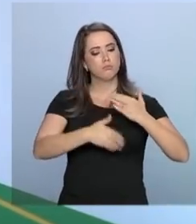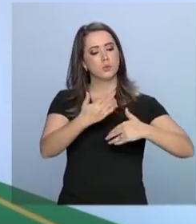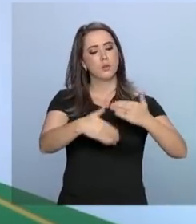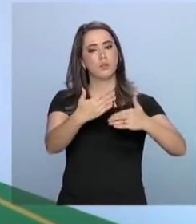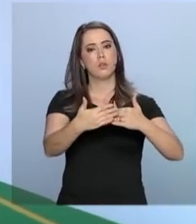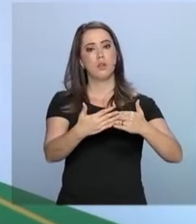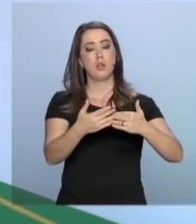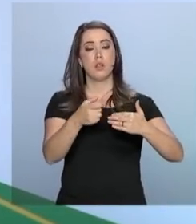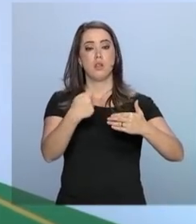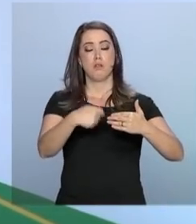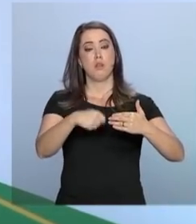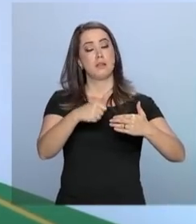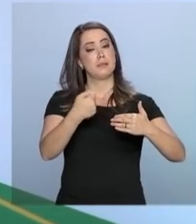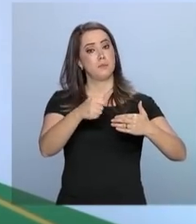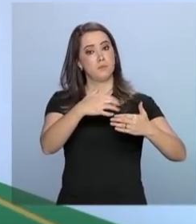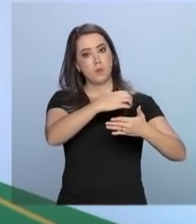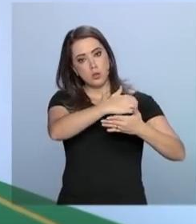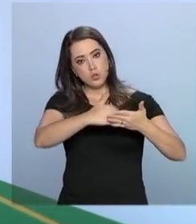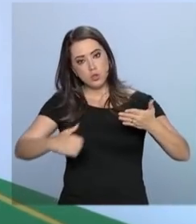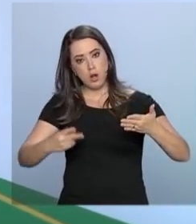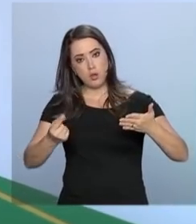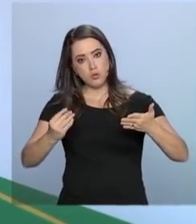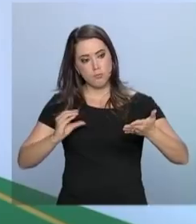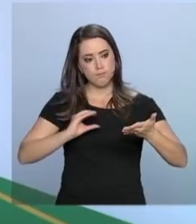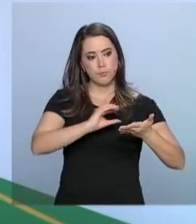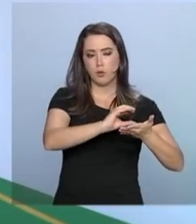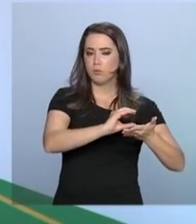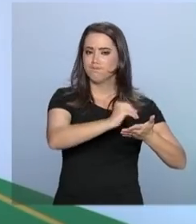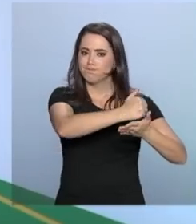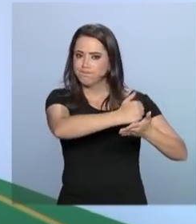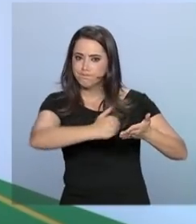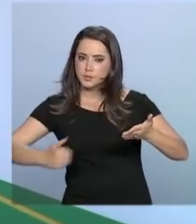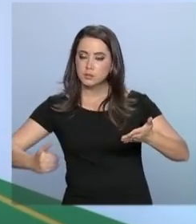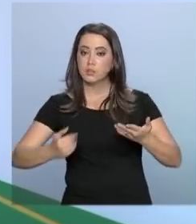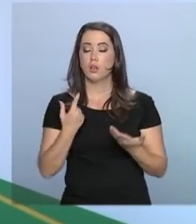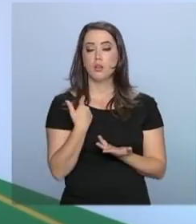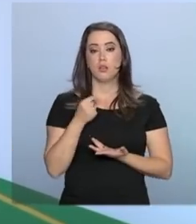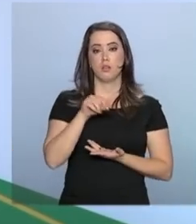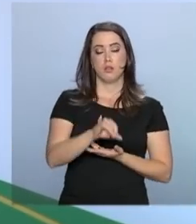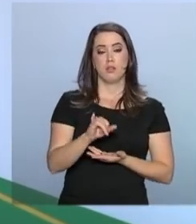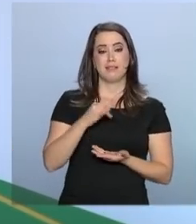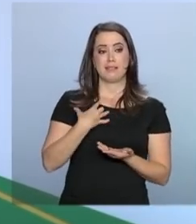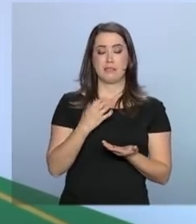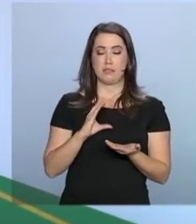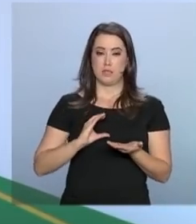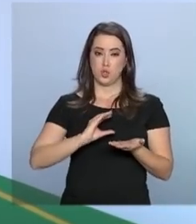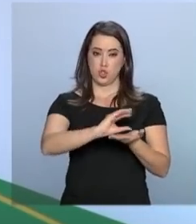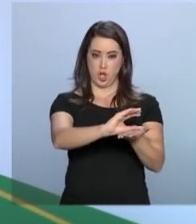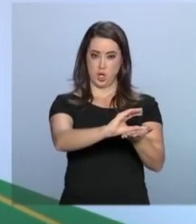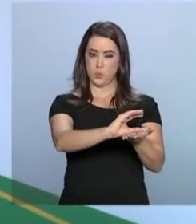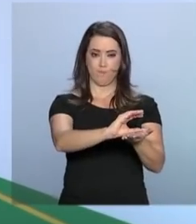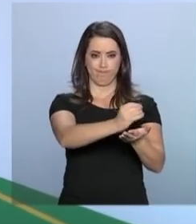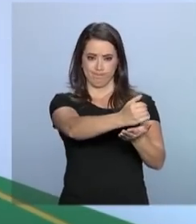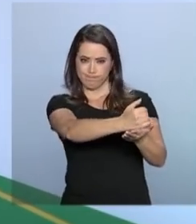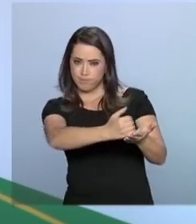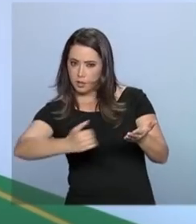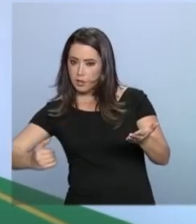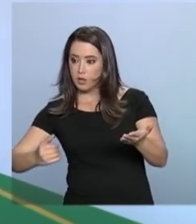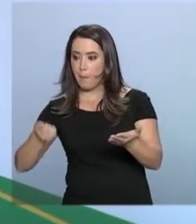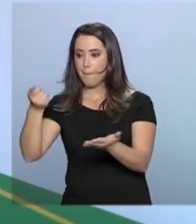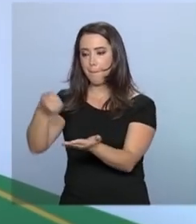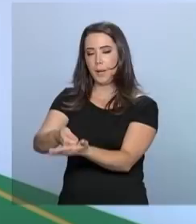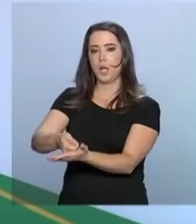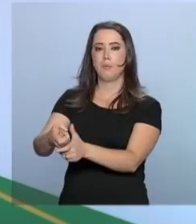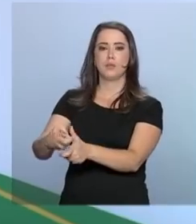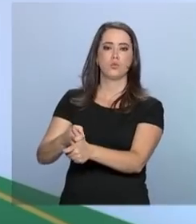desinvestimento. A destinação prioritária dos recursos gerados por desinvestimentos será o abatimento de dívida